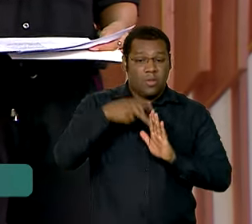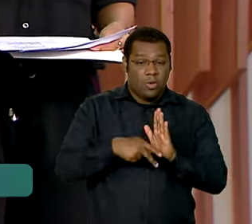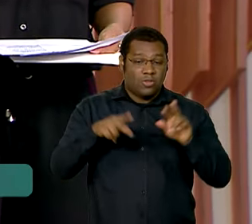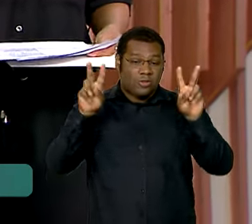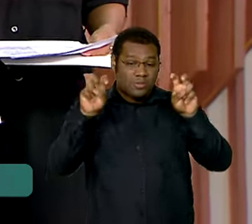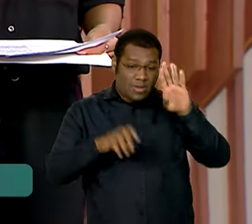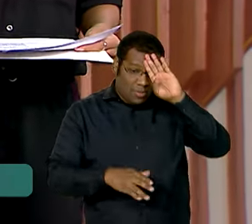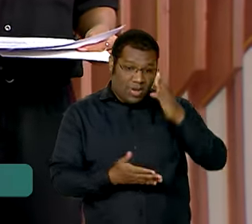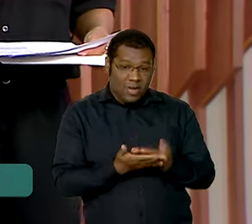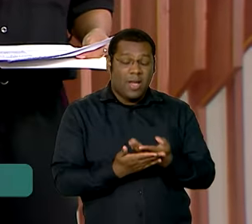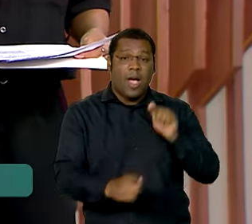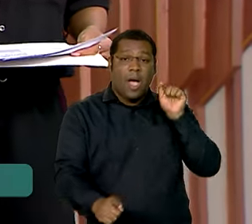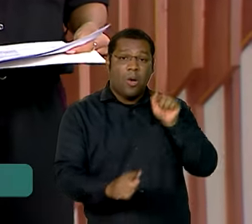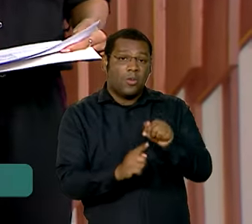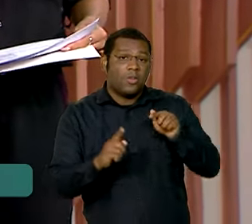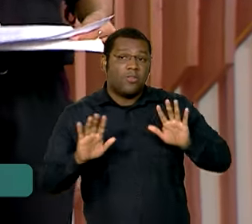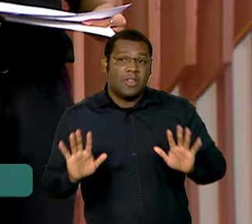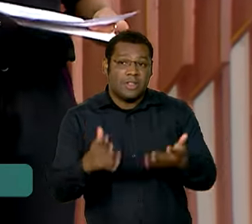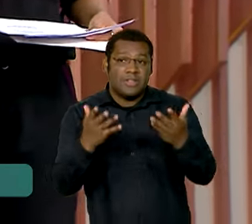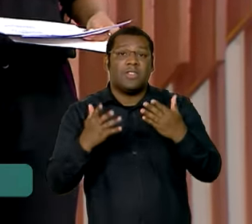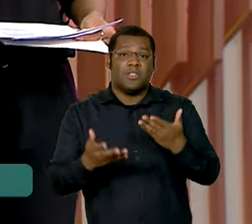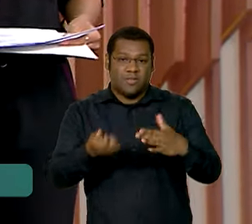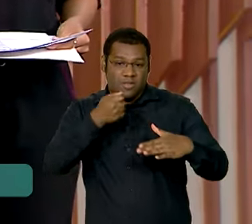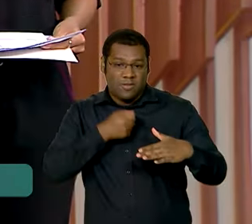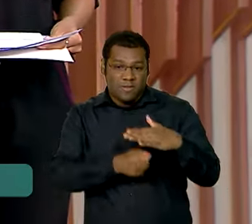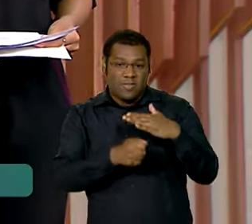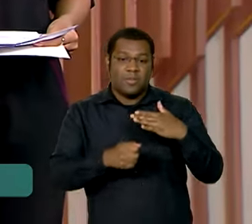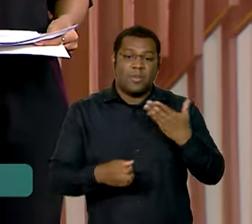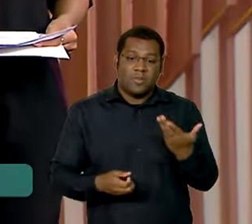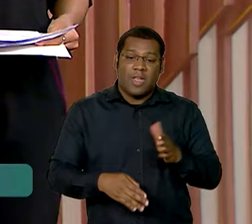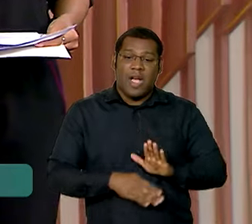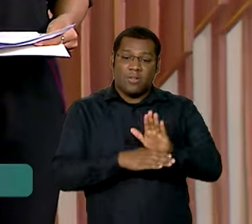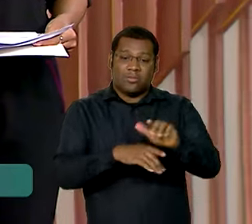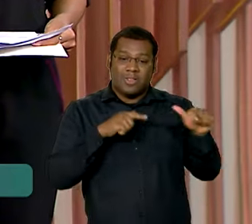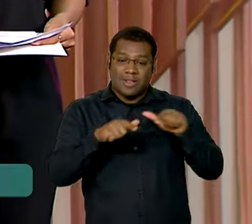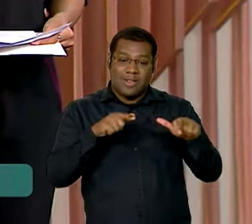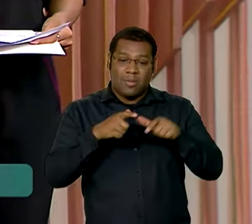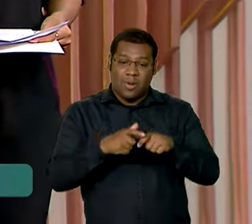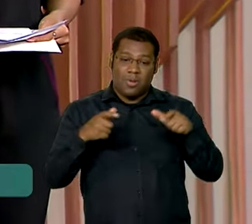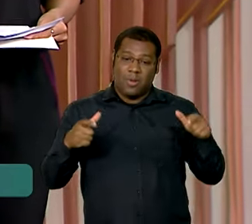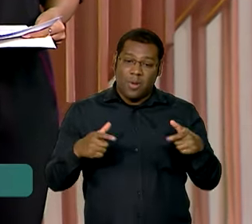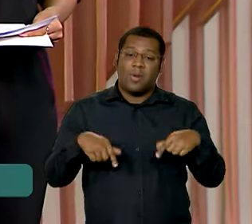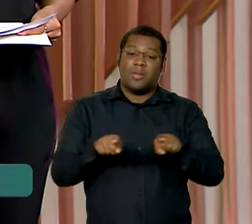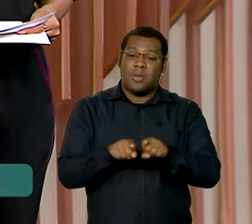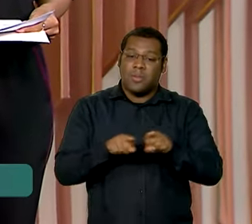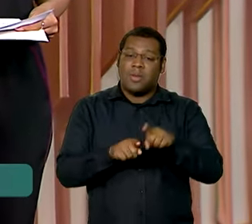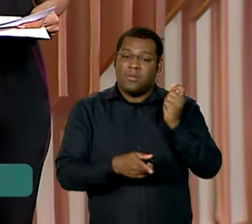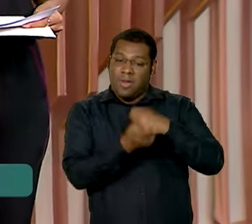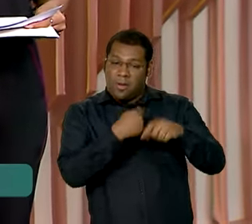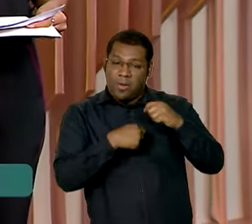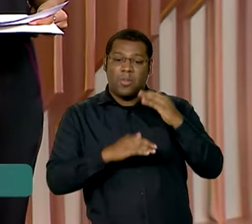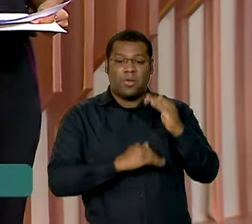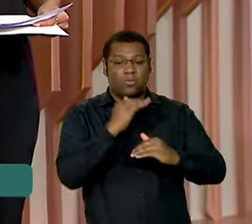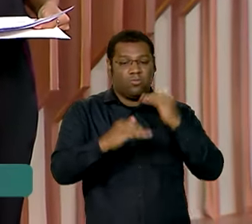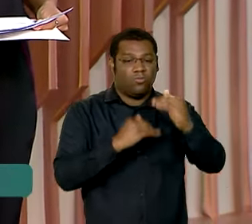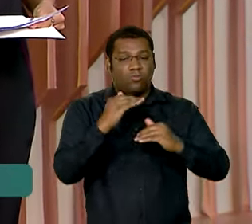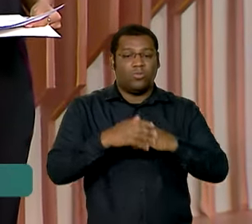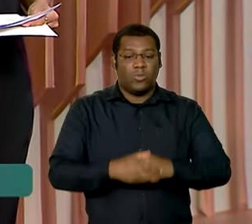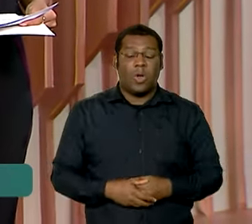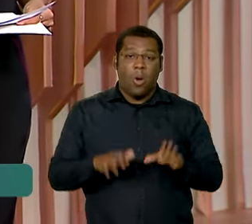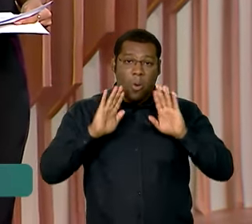de incentivar investimentos, criar empregos e melhorar o desenvolvimento econômico do país. Voltado para